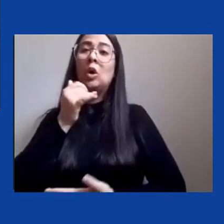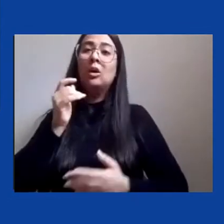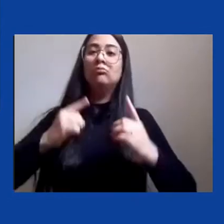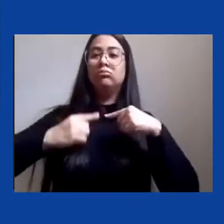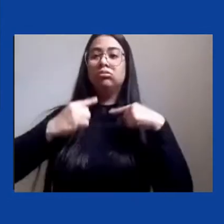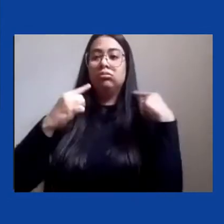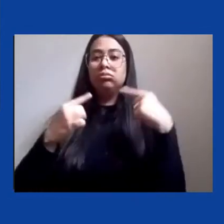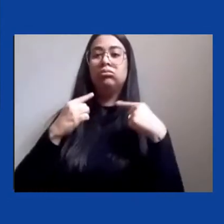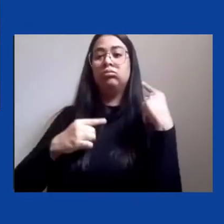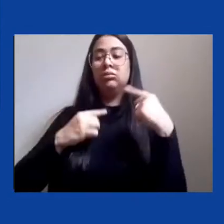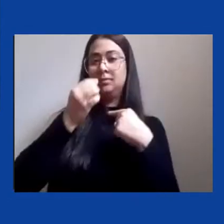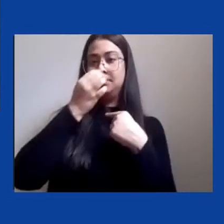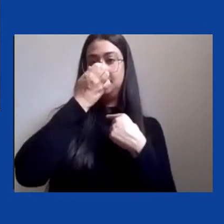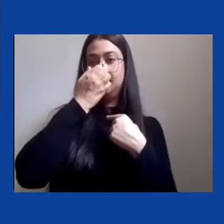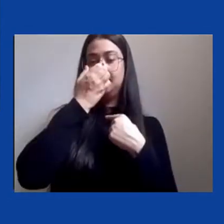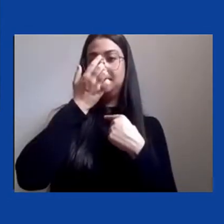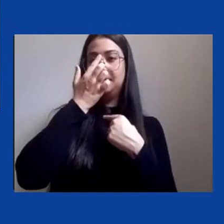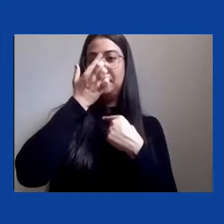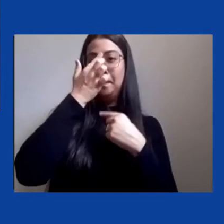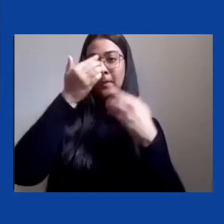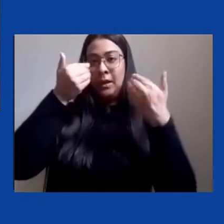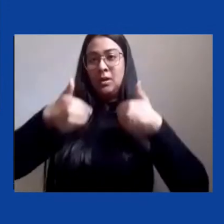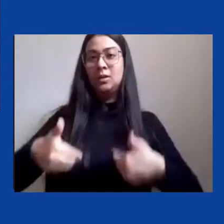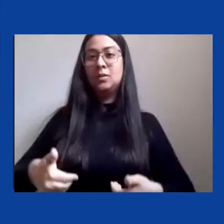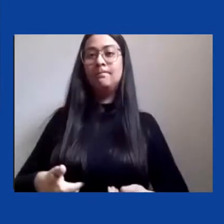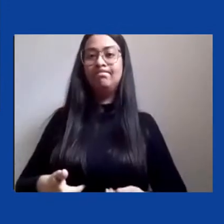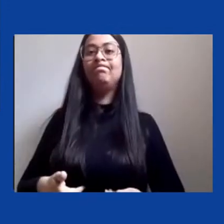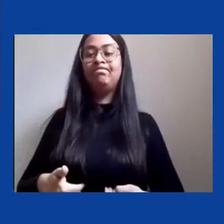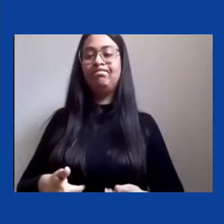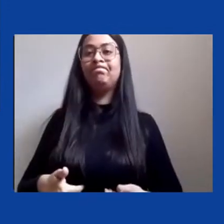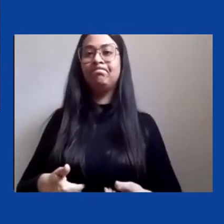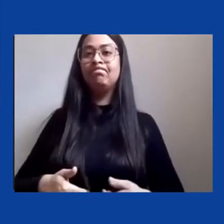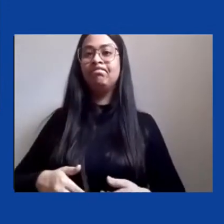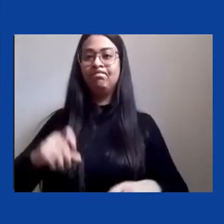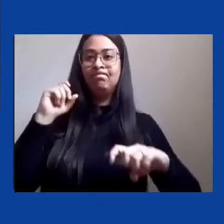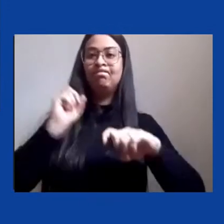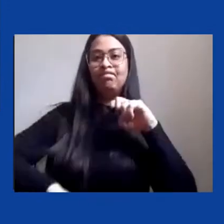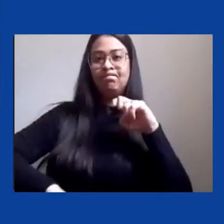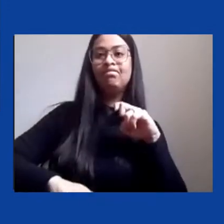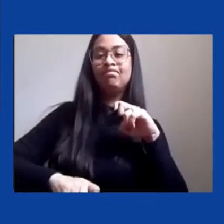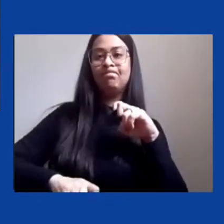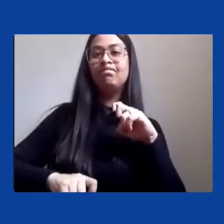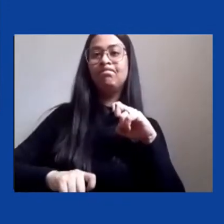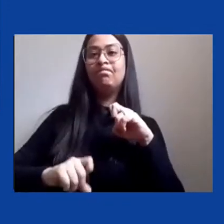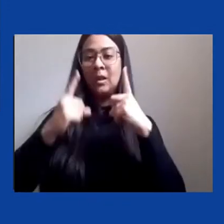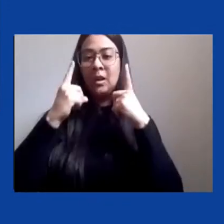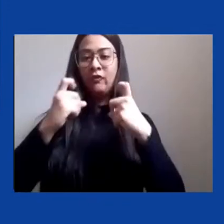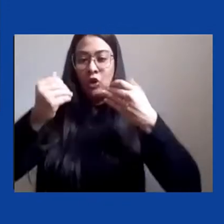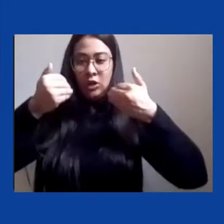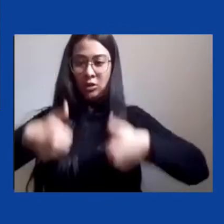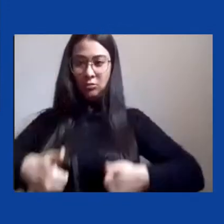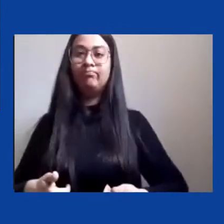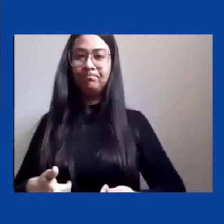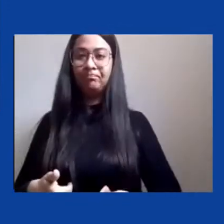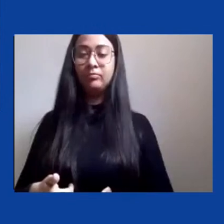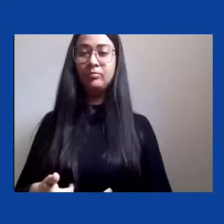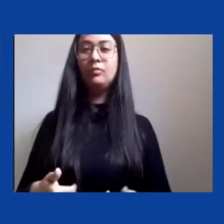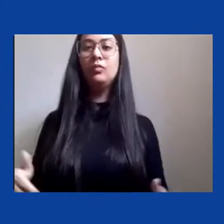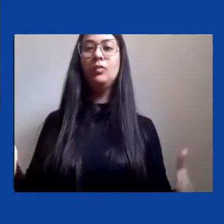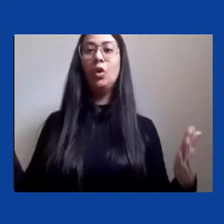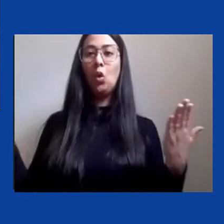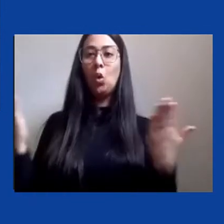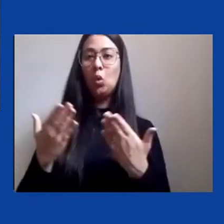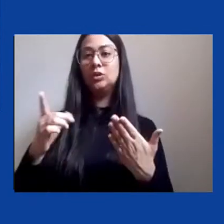sobre esses corpos que foram violados bom nós temos desde a carta de Pero Vaz de